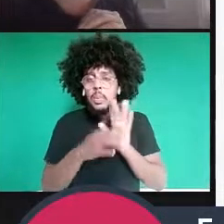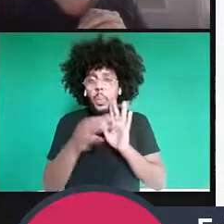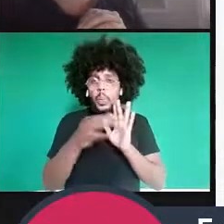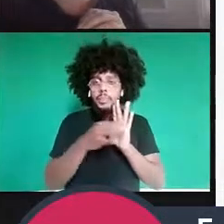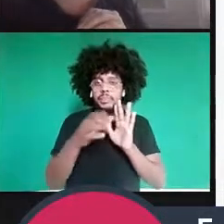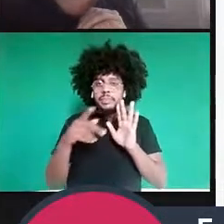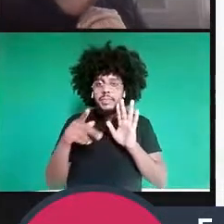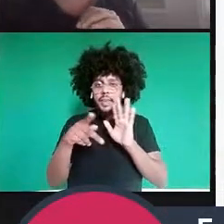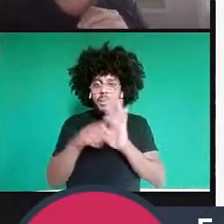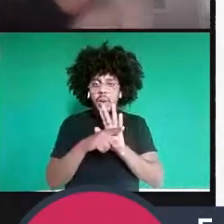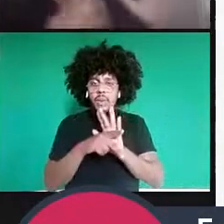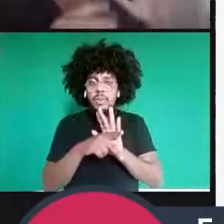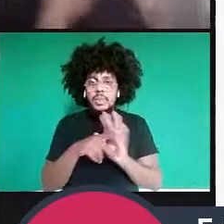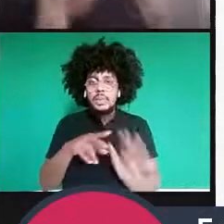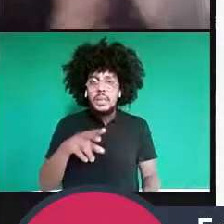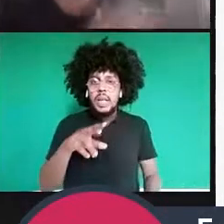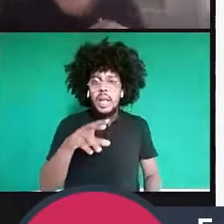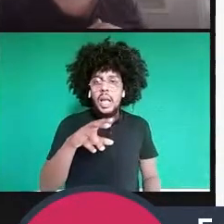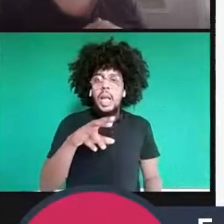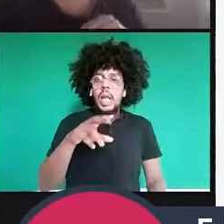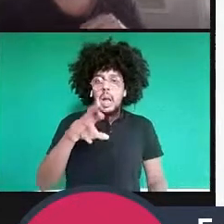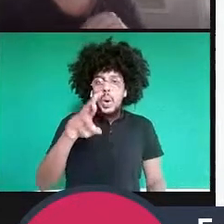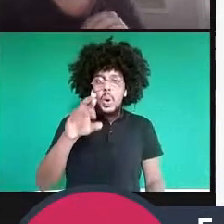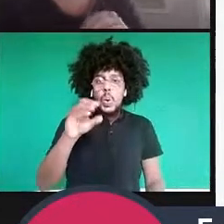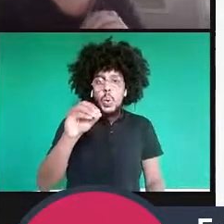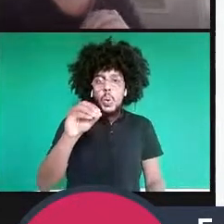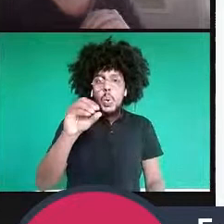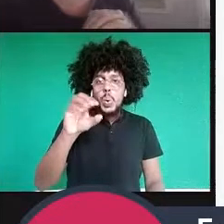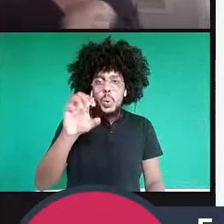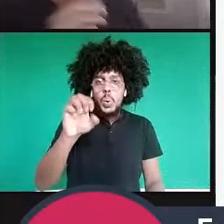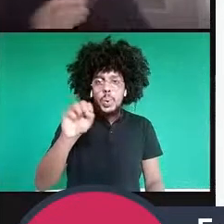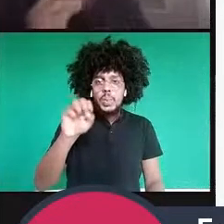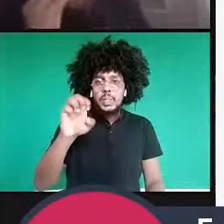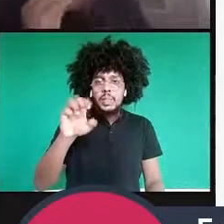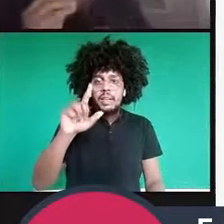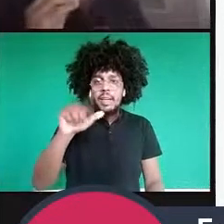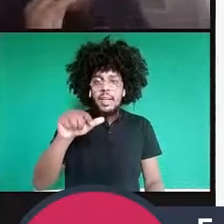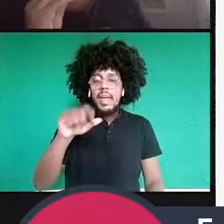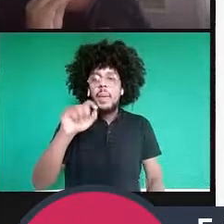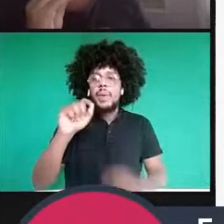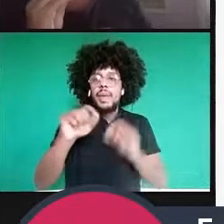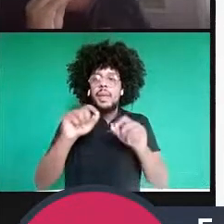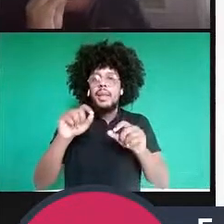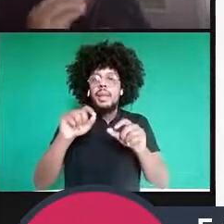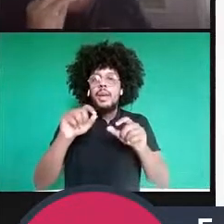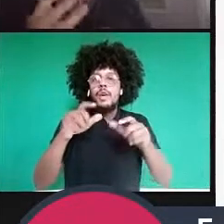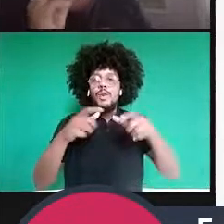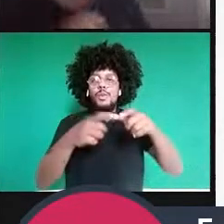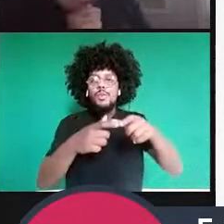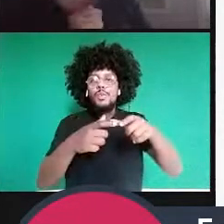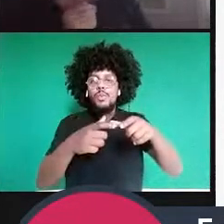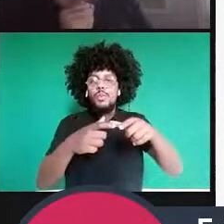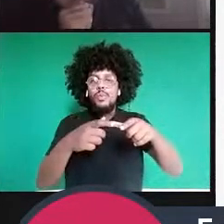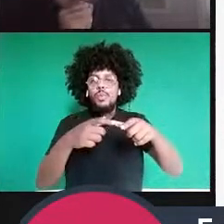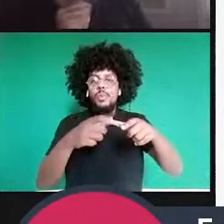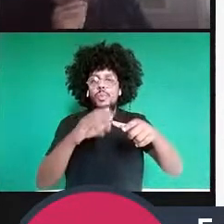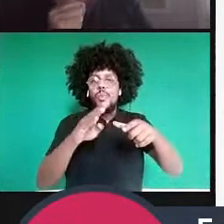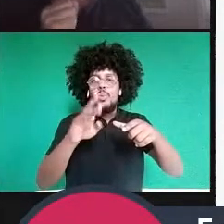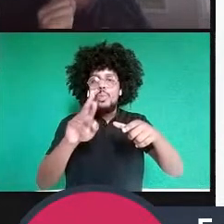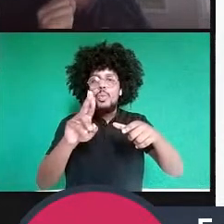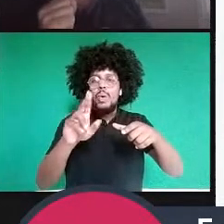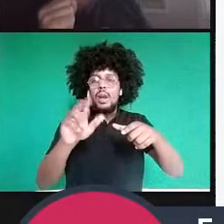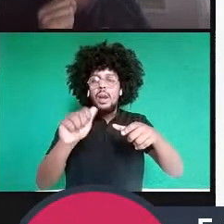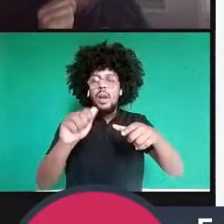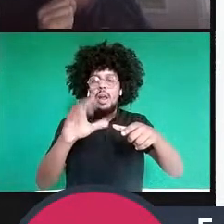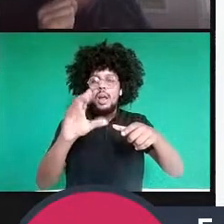and Rose, né? Que são os famosos buracos de minhoca. Então, o que que essa hipótese diz? Ela